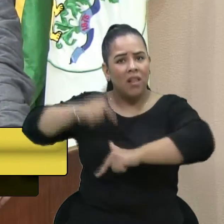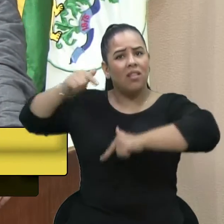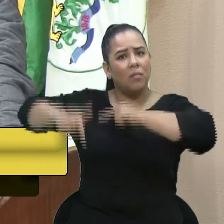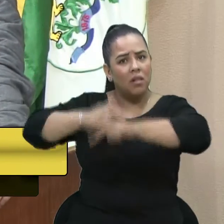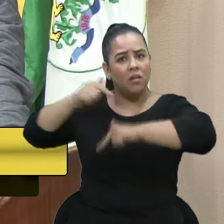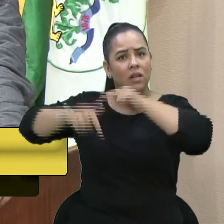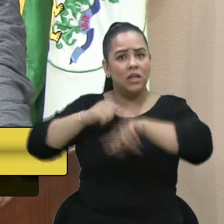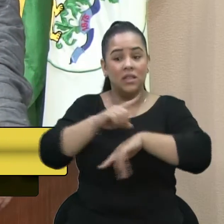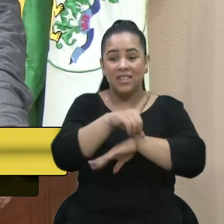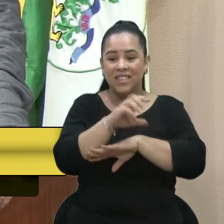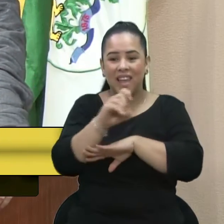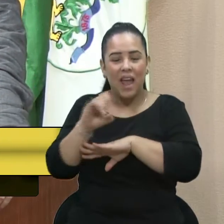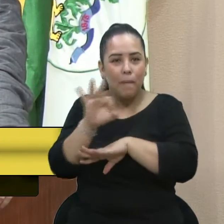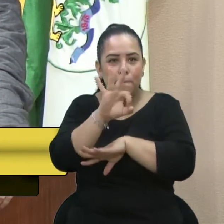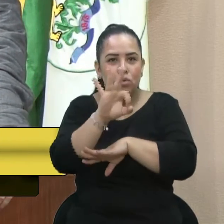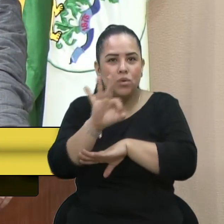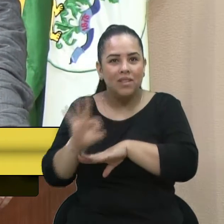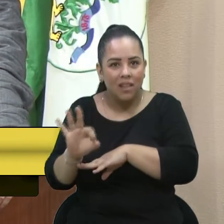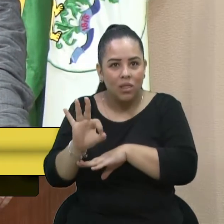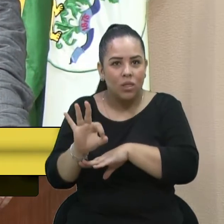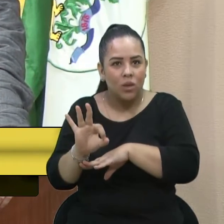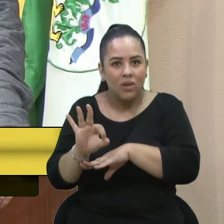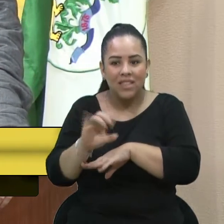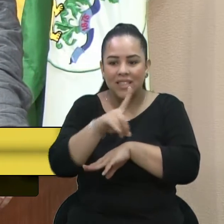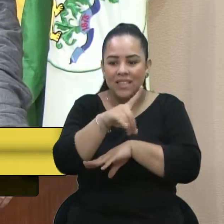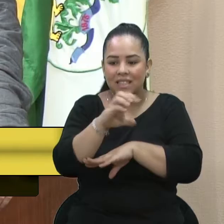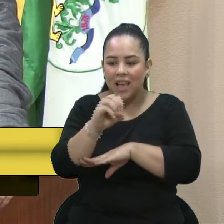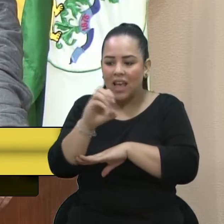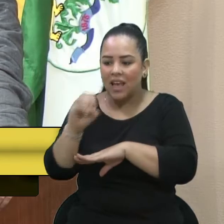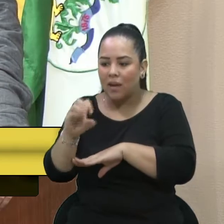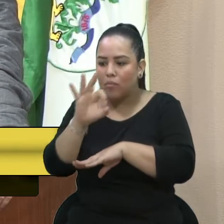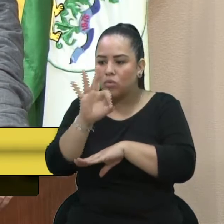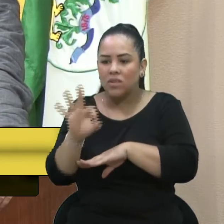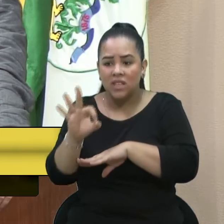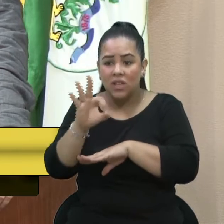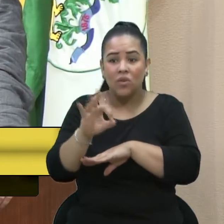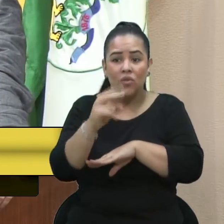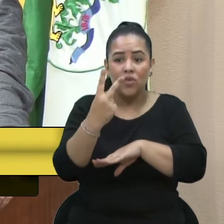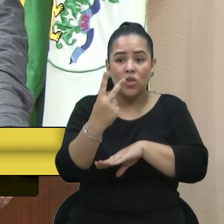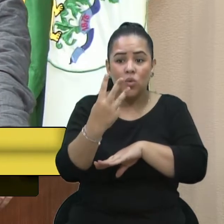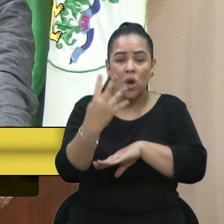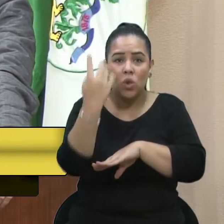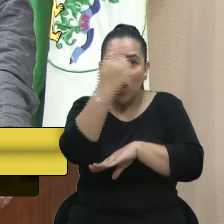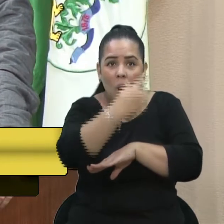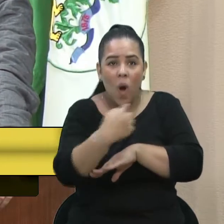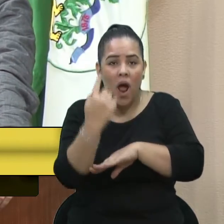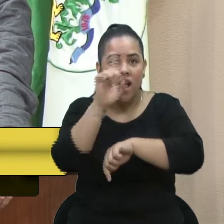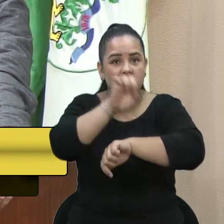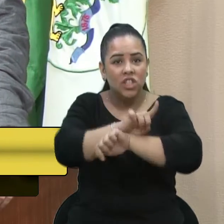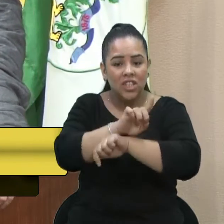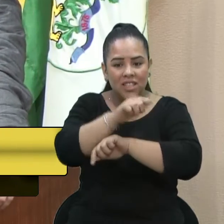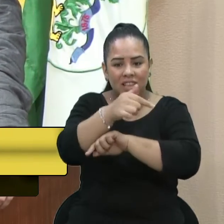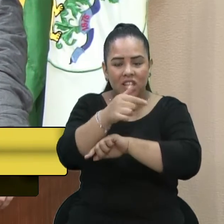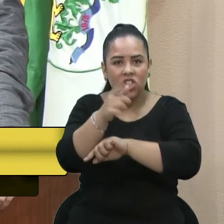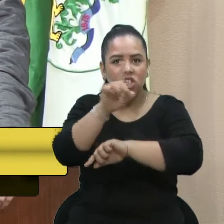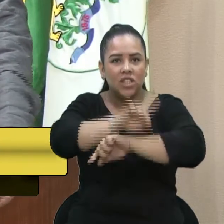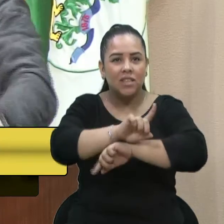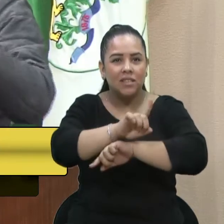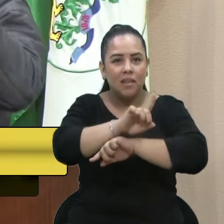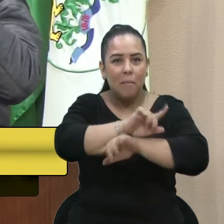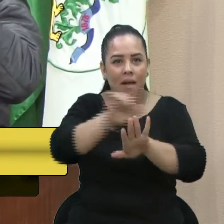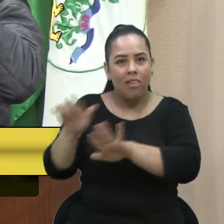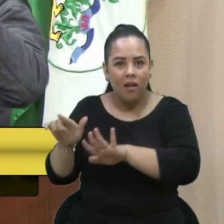100%, tá, 100%, 24 horas por dia, 7 dias por semana, e não